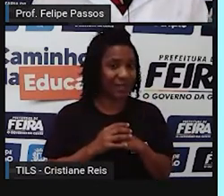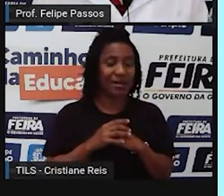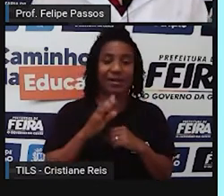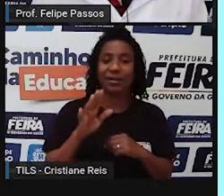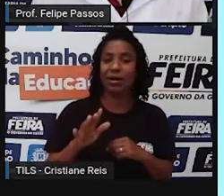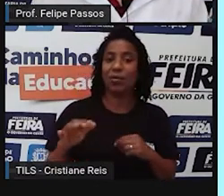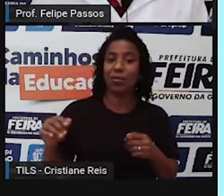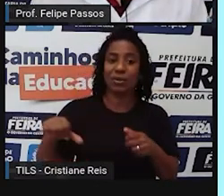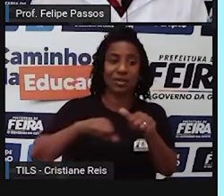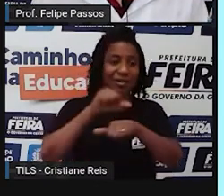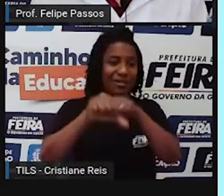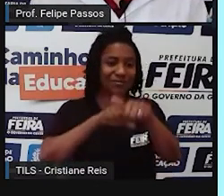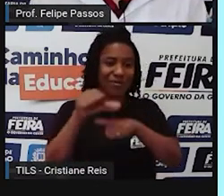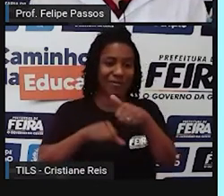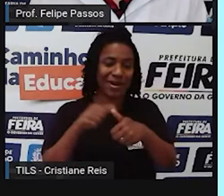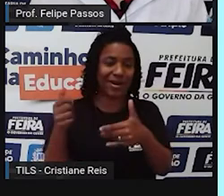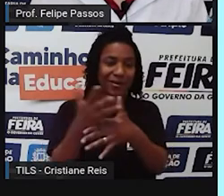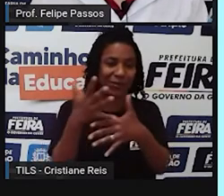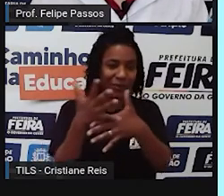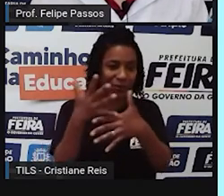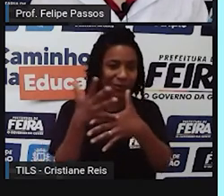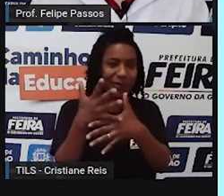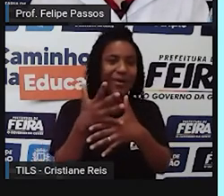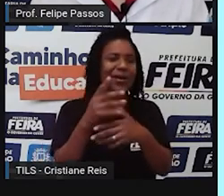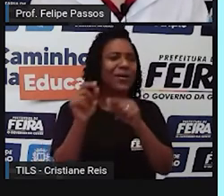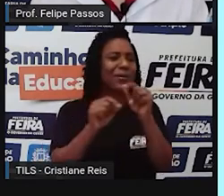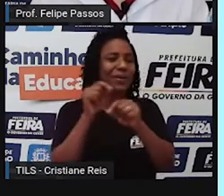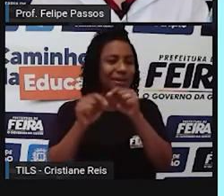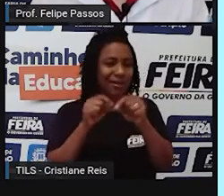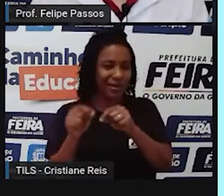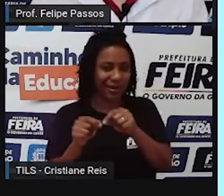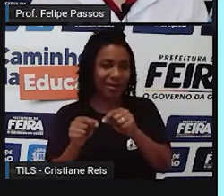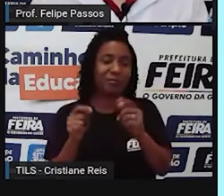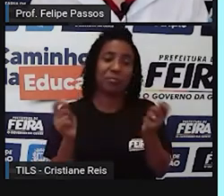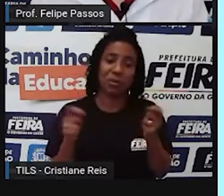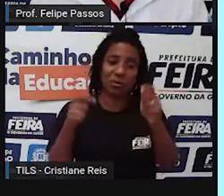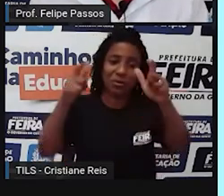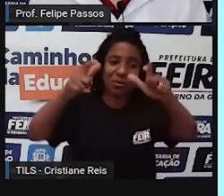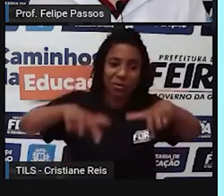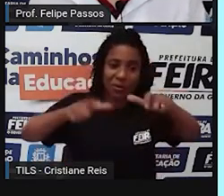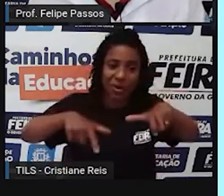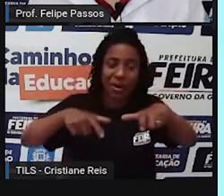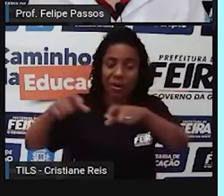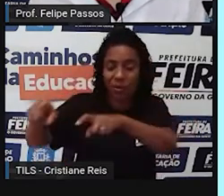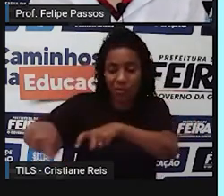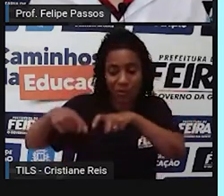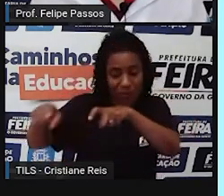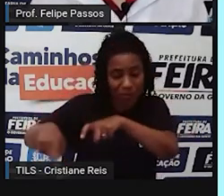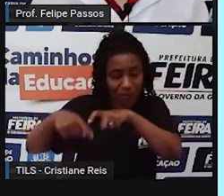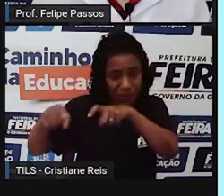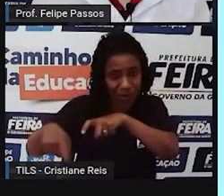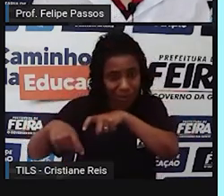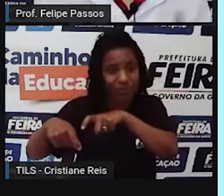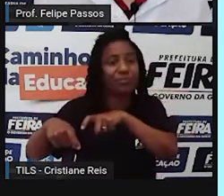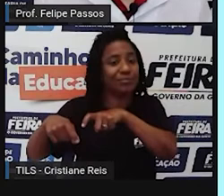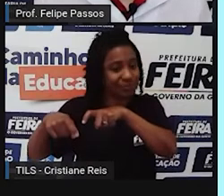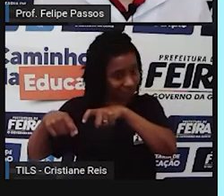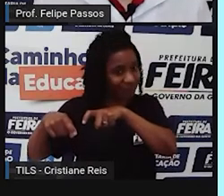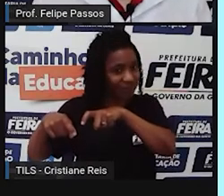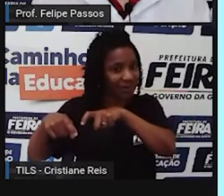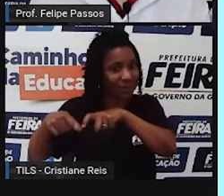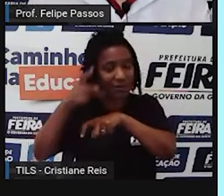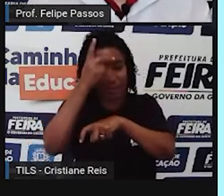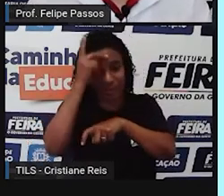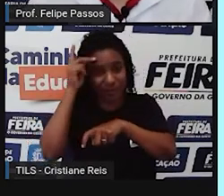ambiente natural, ou mesmo rural, né? Uma roça, uma fazenda, não é um ambiente urbano. É um ambiente onde tem seres